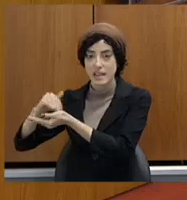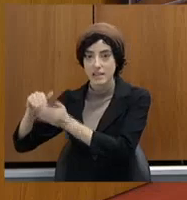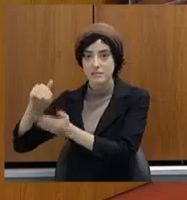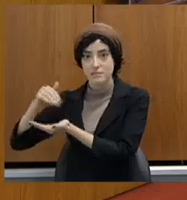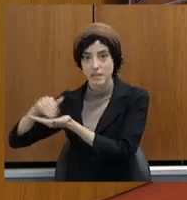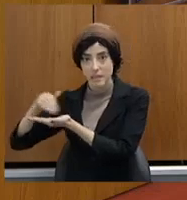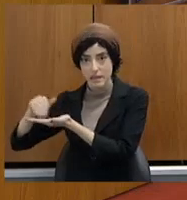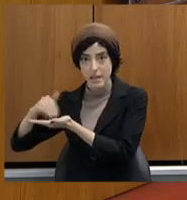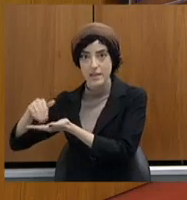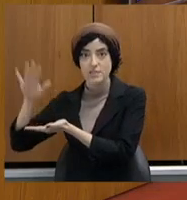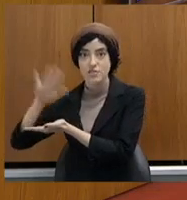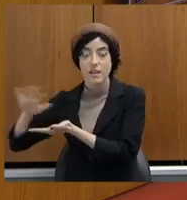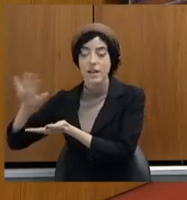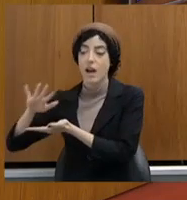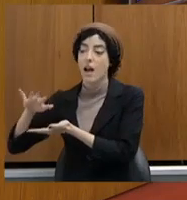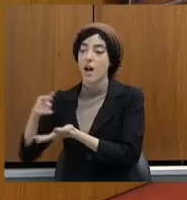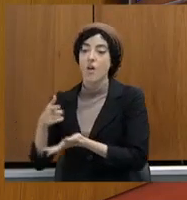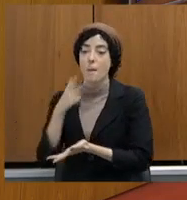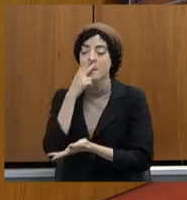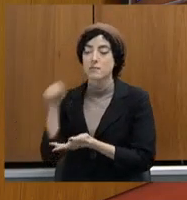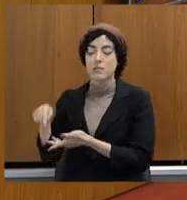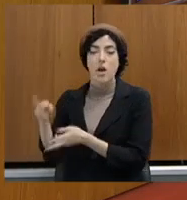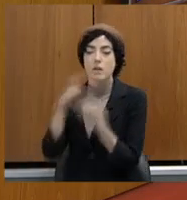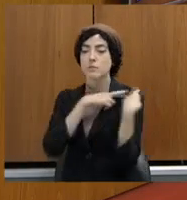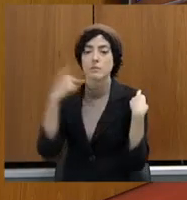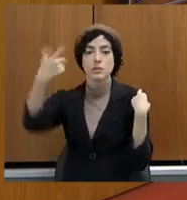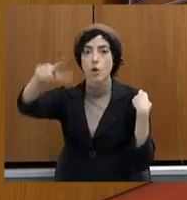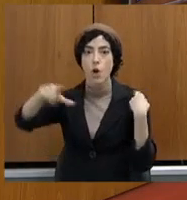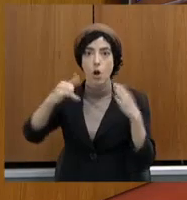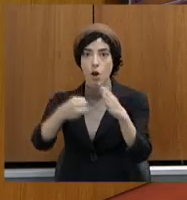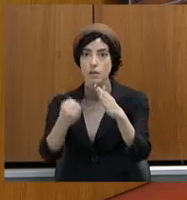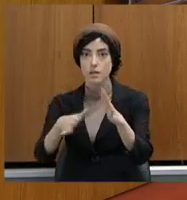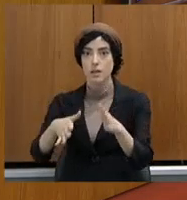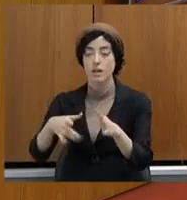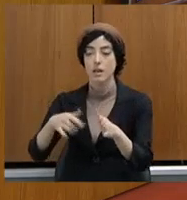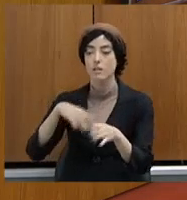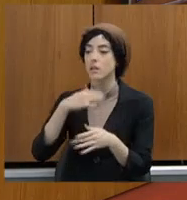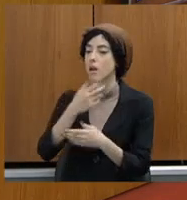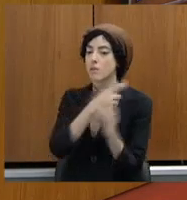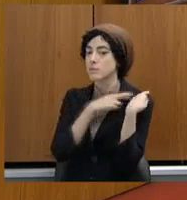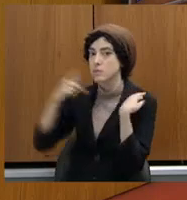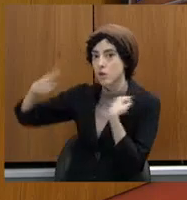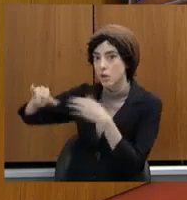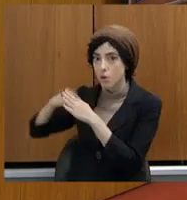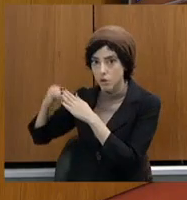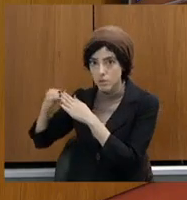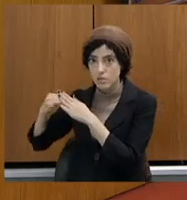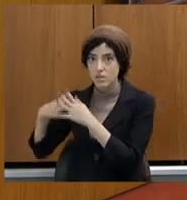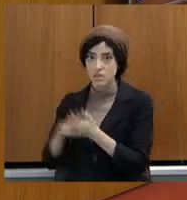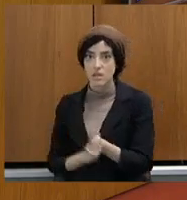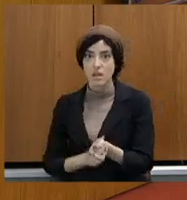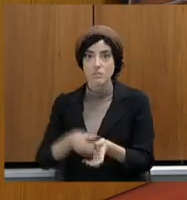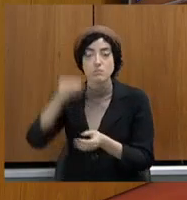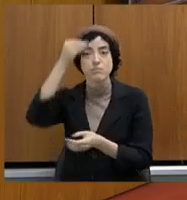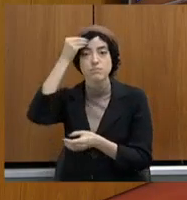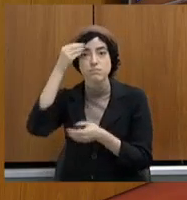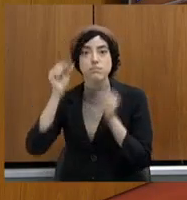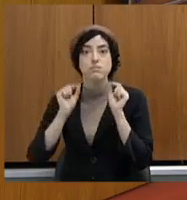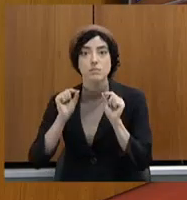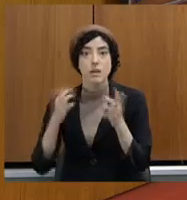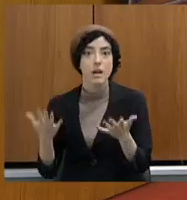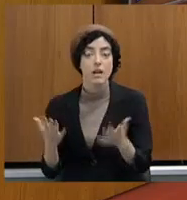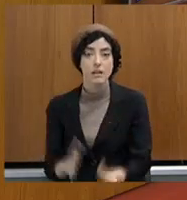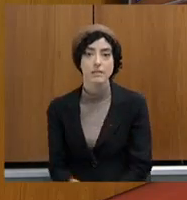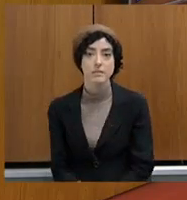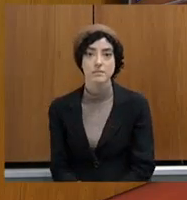Tem uns que respondem, ah, não, é com a instituição, Polícia Civil. Aí vai o doutor Joaquim, Celise, lá com a pasta dele, despachar